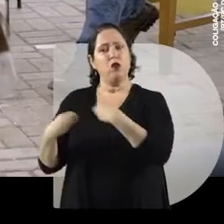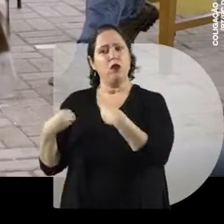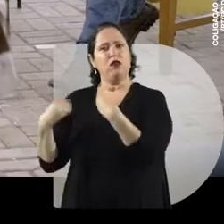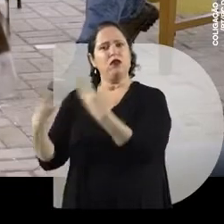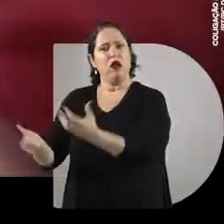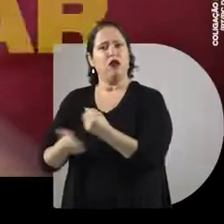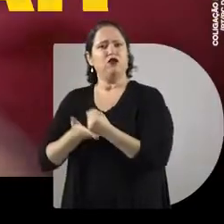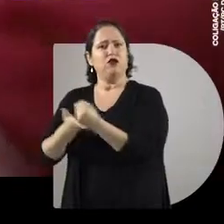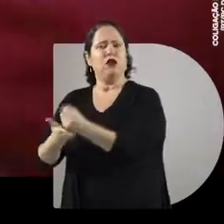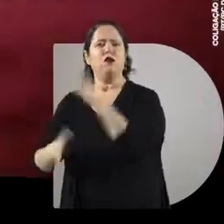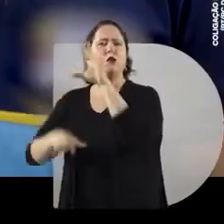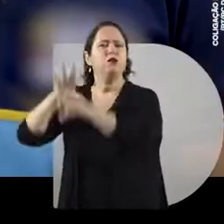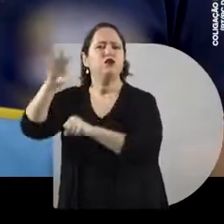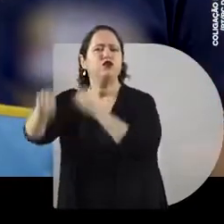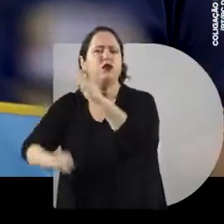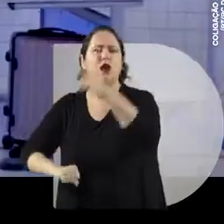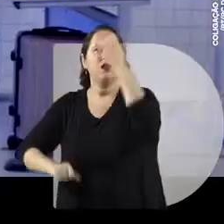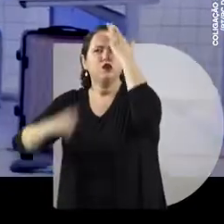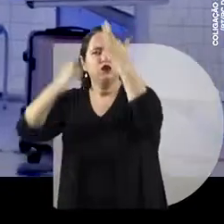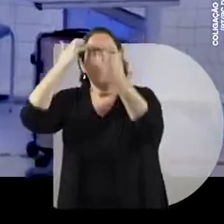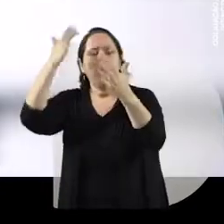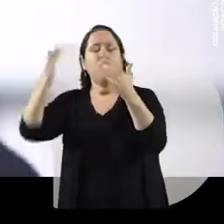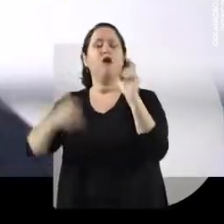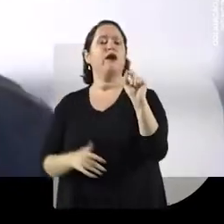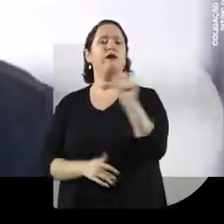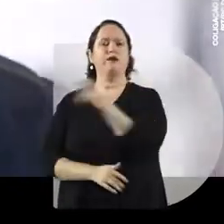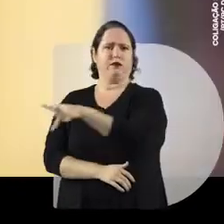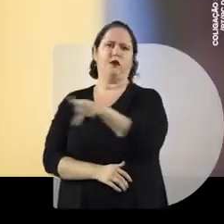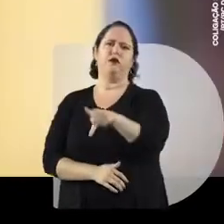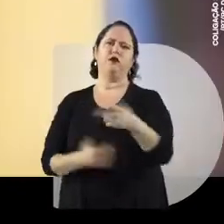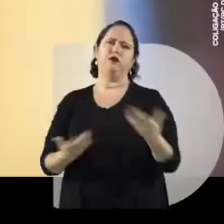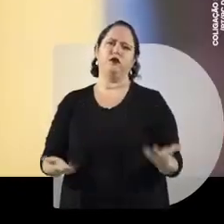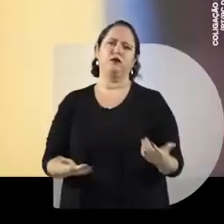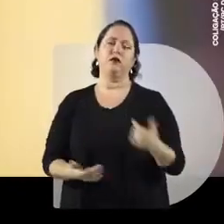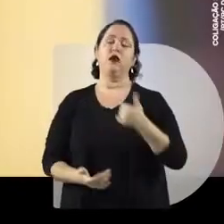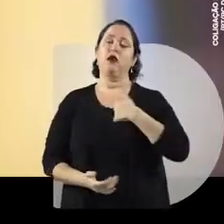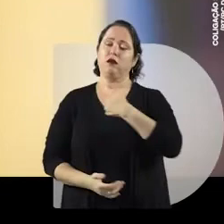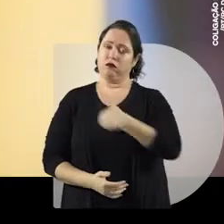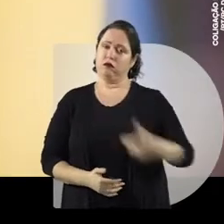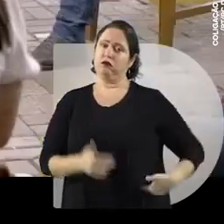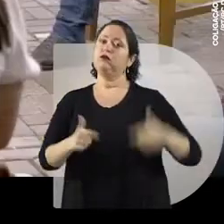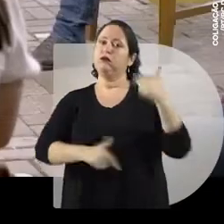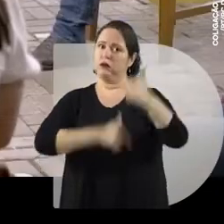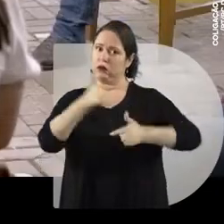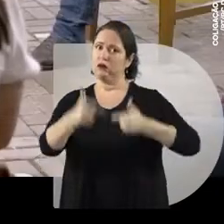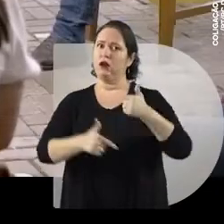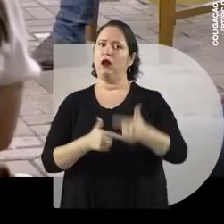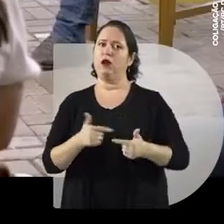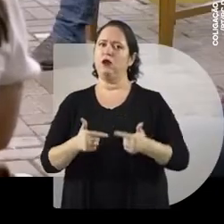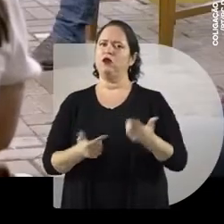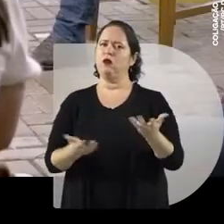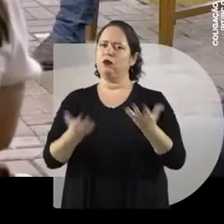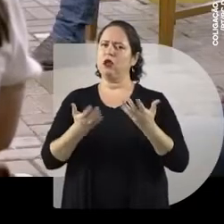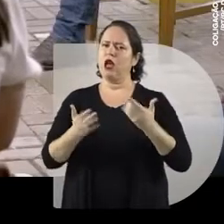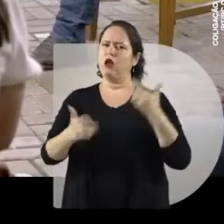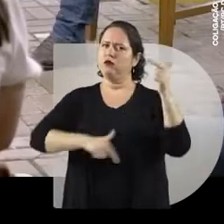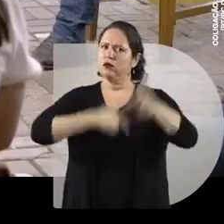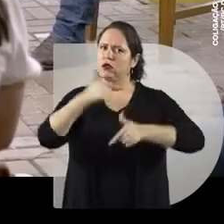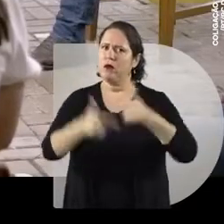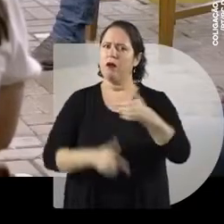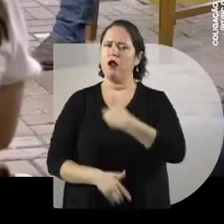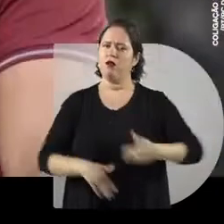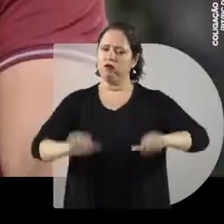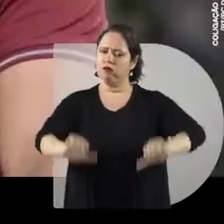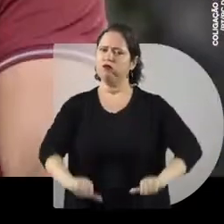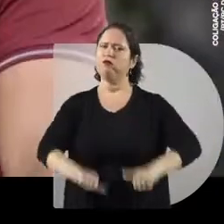de você, de você, de você sonhar e buscar é o professor. Eu sou um servidor público também. Se a gente quer que a gente tenha um serviço público